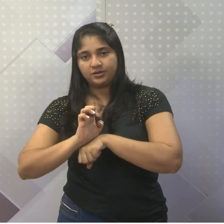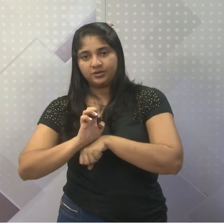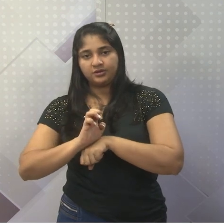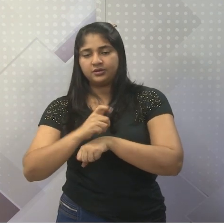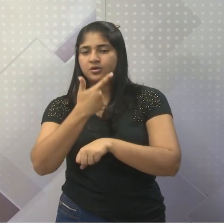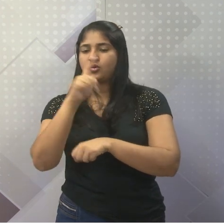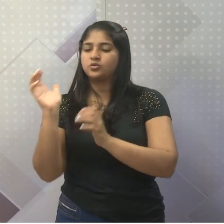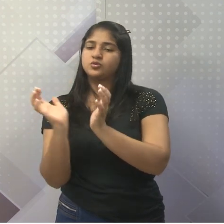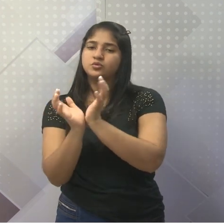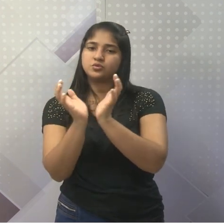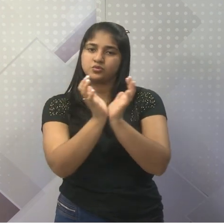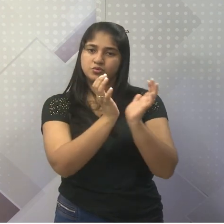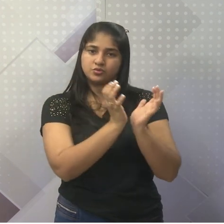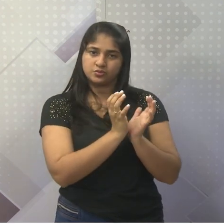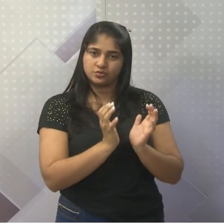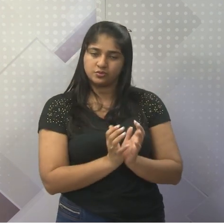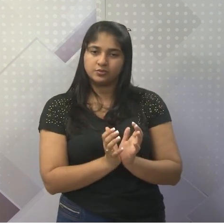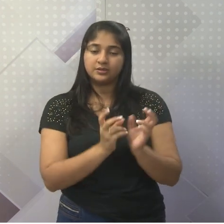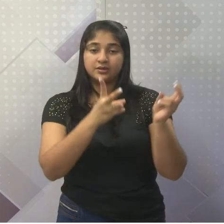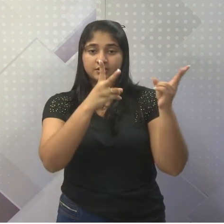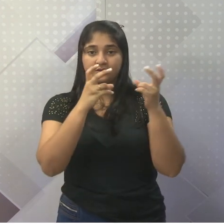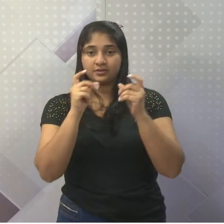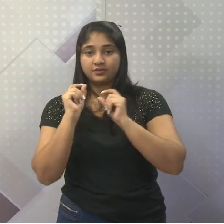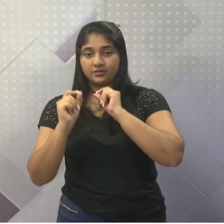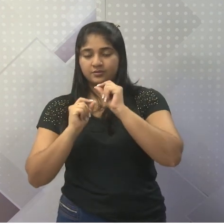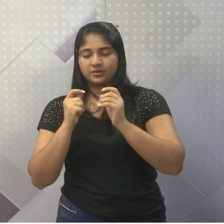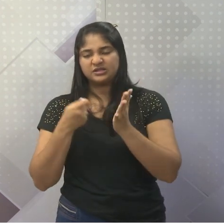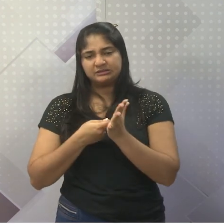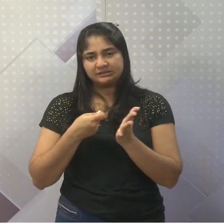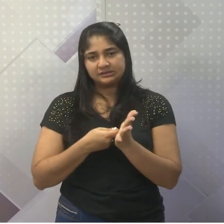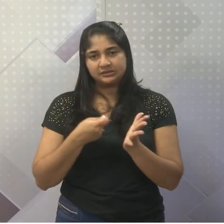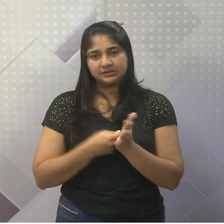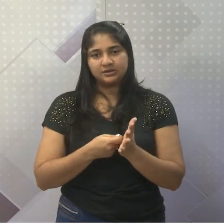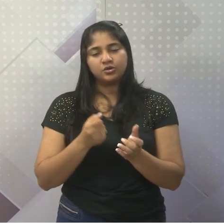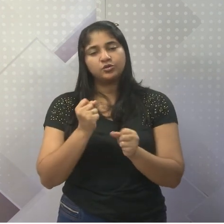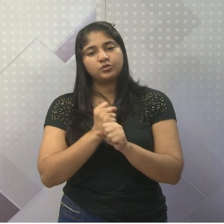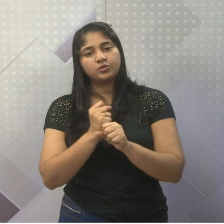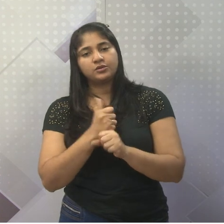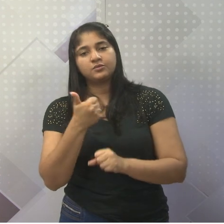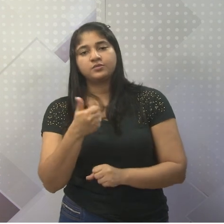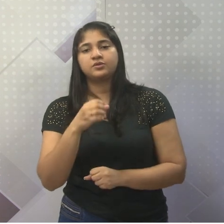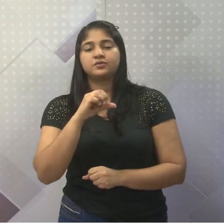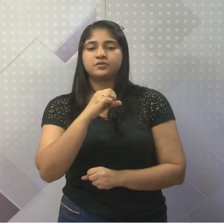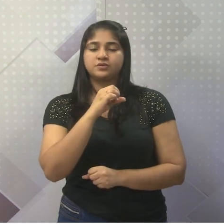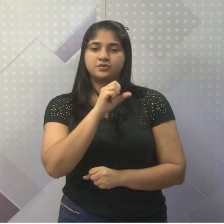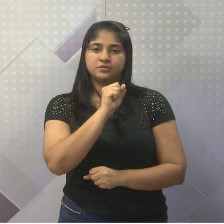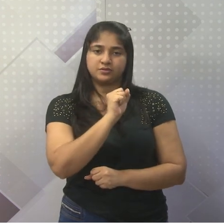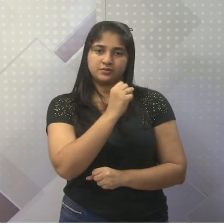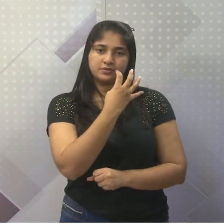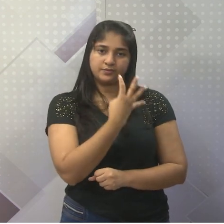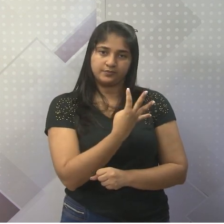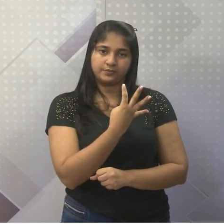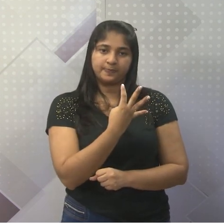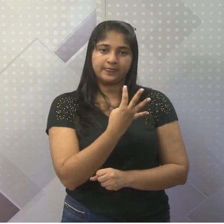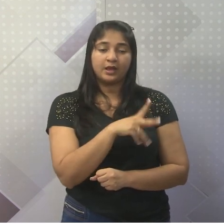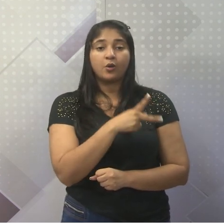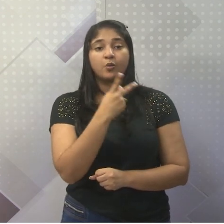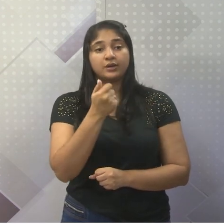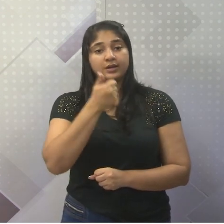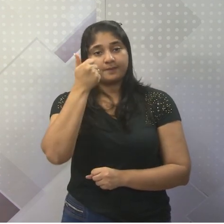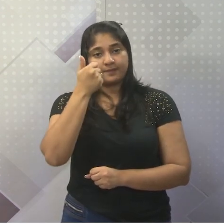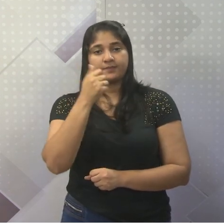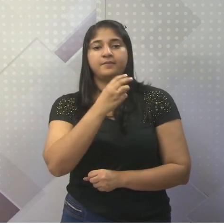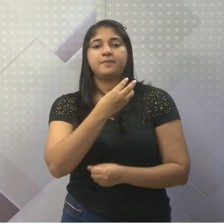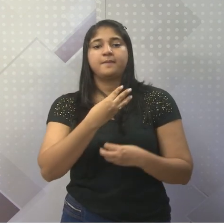outros. O Pujá já vai identificar, intensificar em 1984, onde nós temos, após o assassinato da primeira